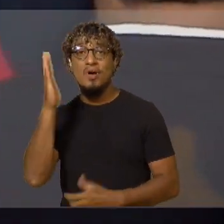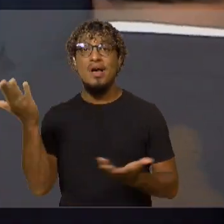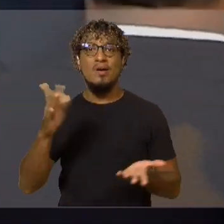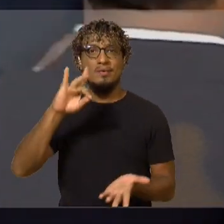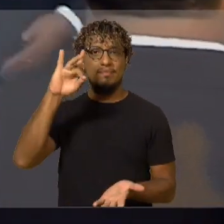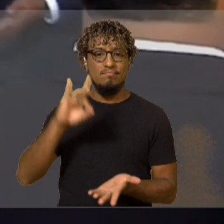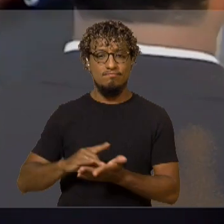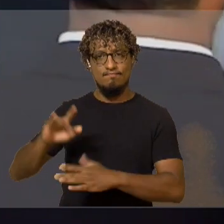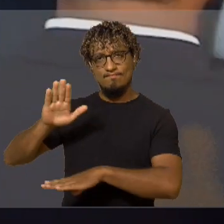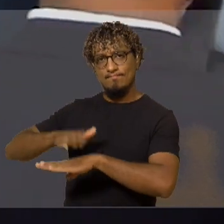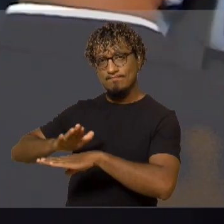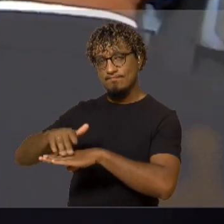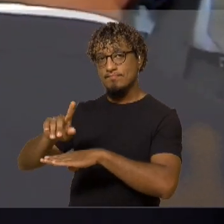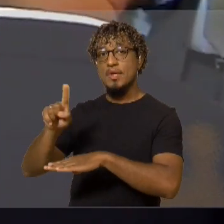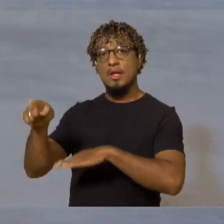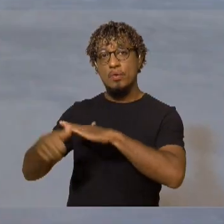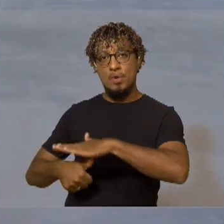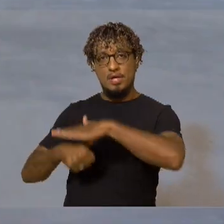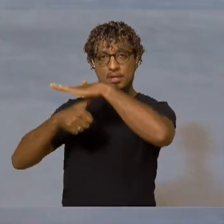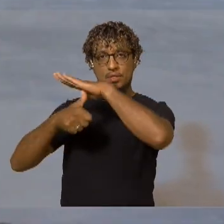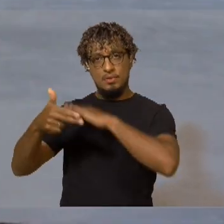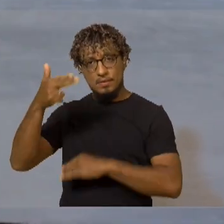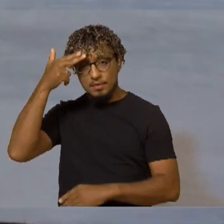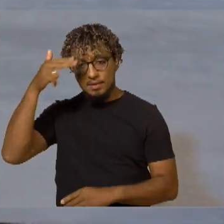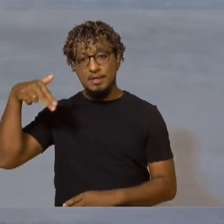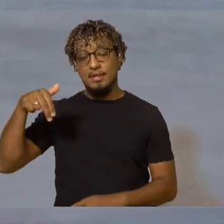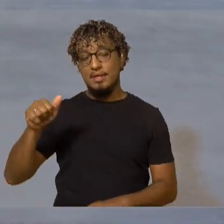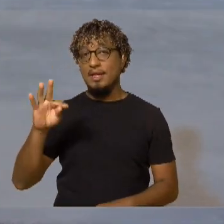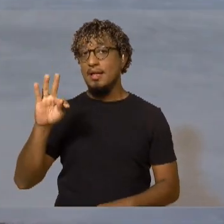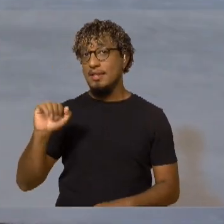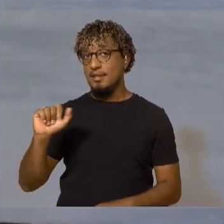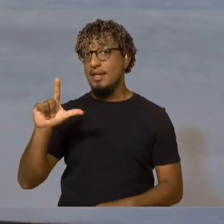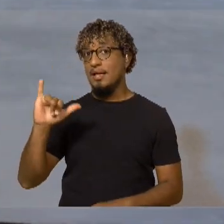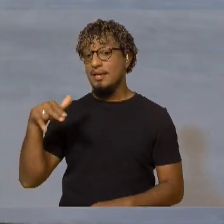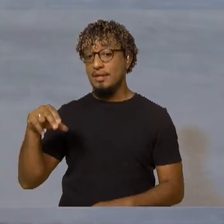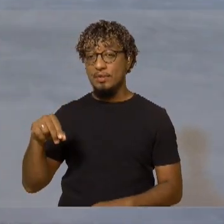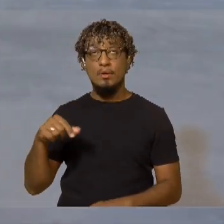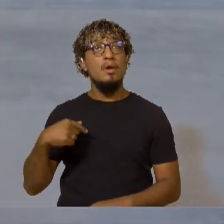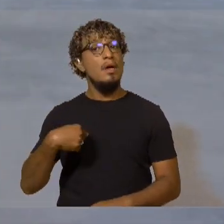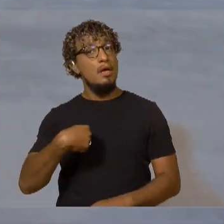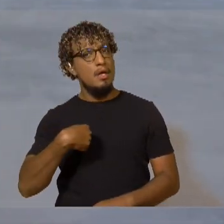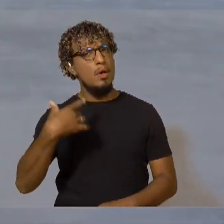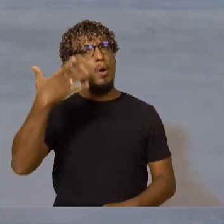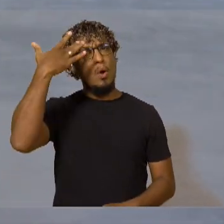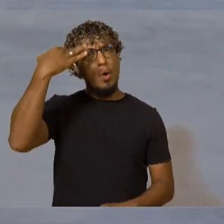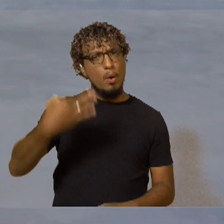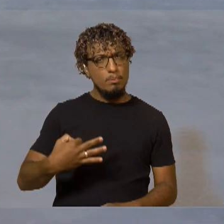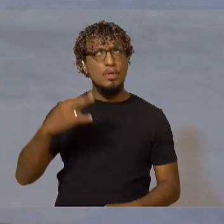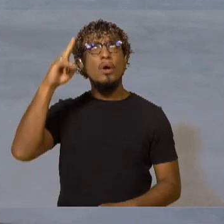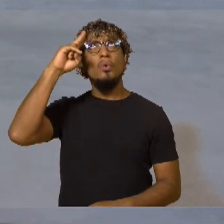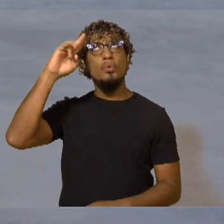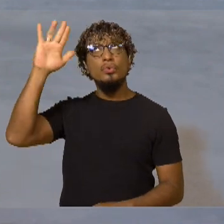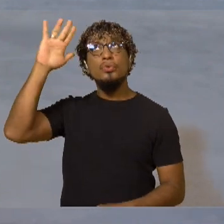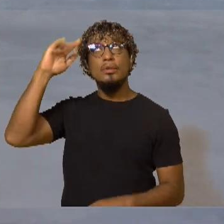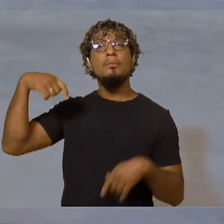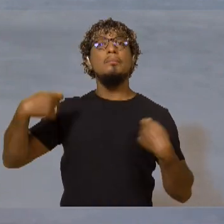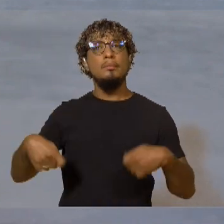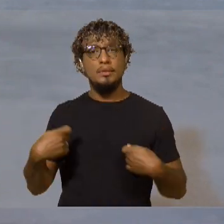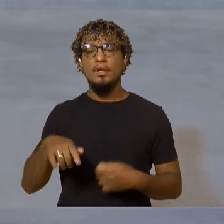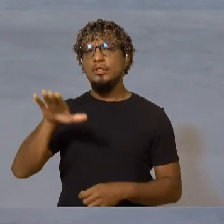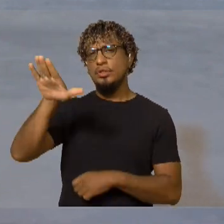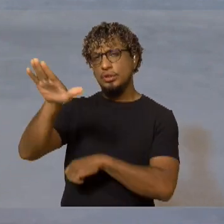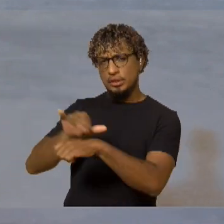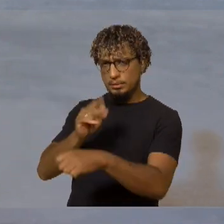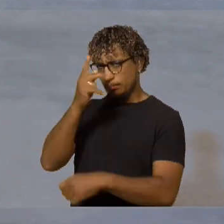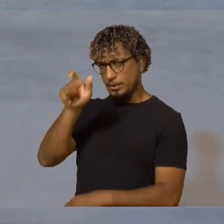do então reitor Natalino Salgado. E eu entendi que eu precisava materializar esse sonho. E chamei uma pessoa